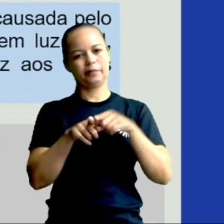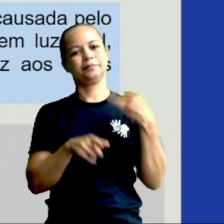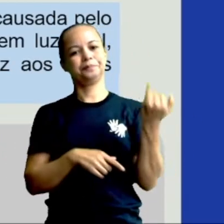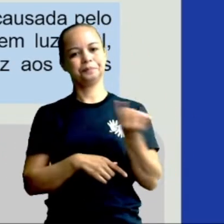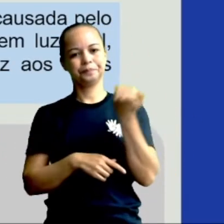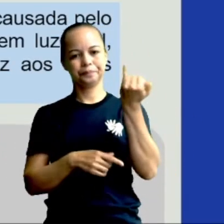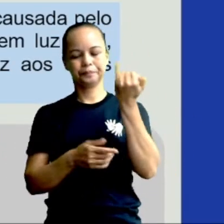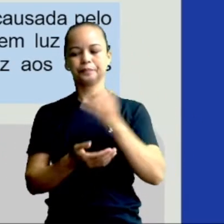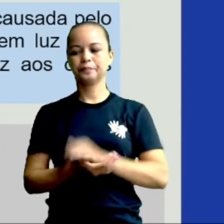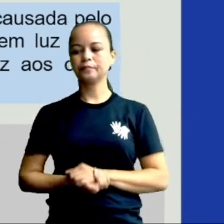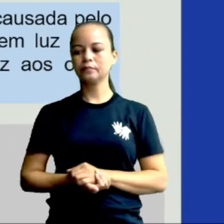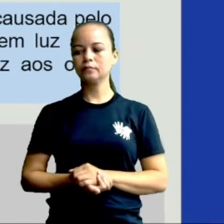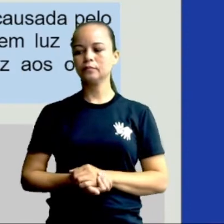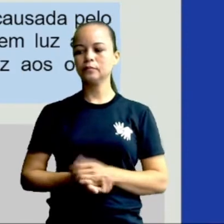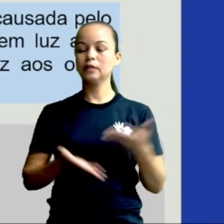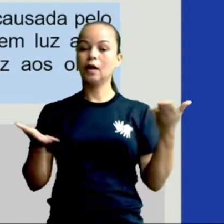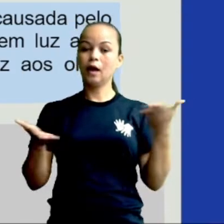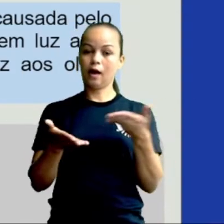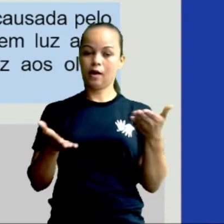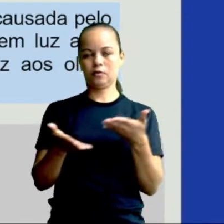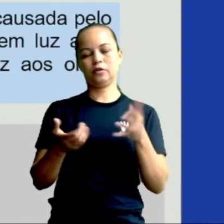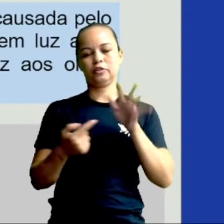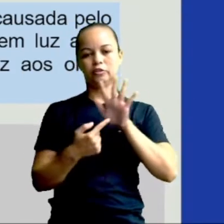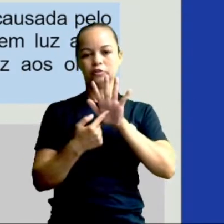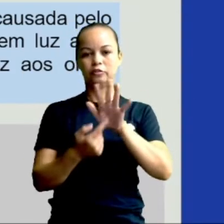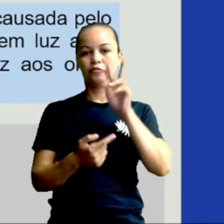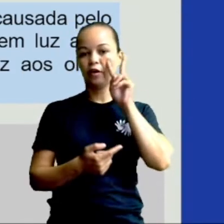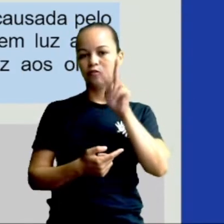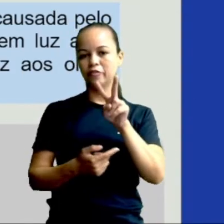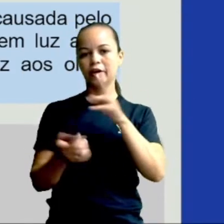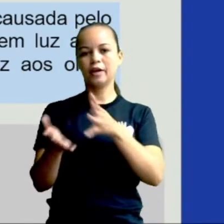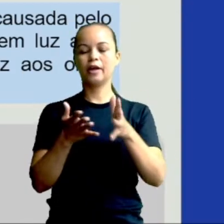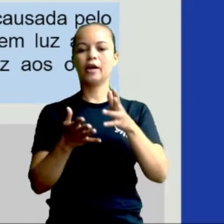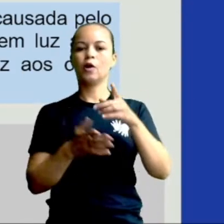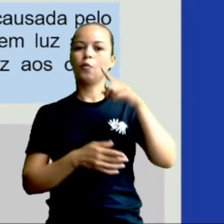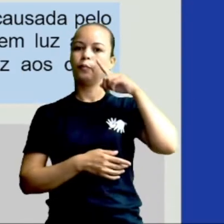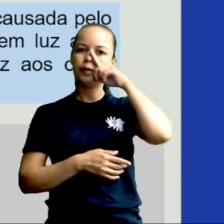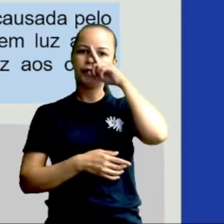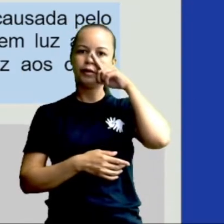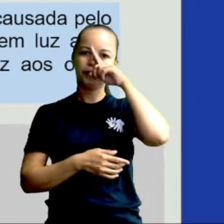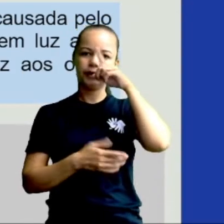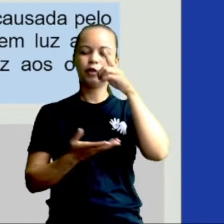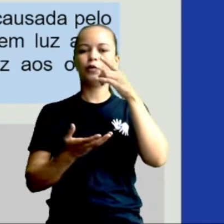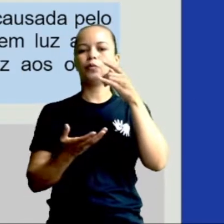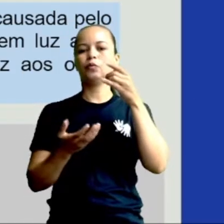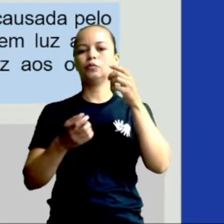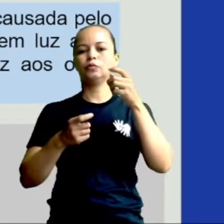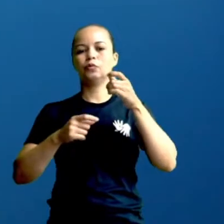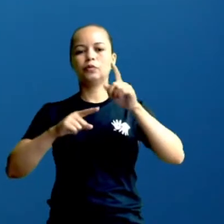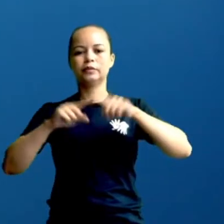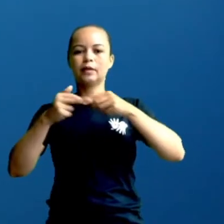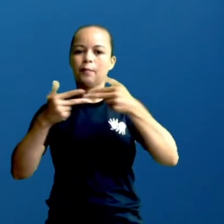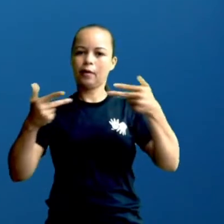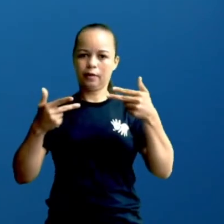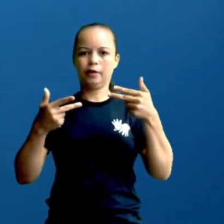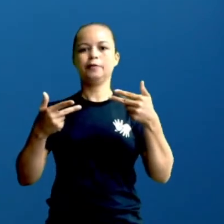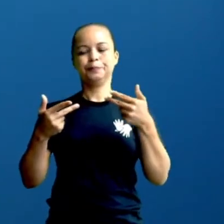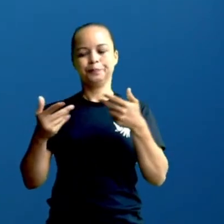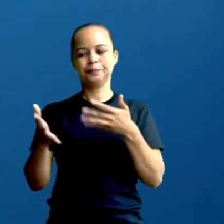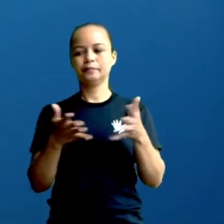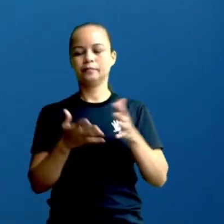Agora a gente vai ver os riscos do uso excessivo dos aparelhos eletrônicos. Antes, eu quero chamar a atenção para vocês, vai para cá.